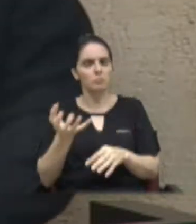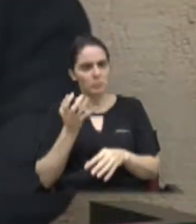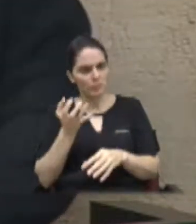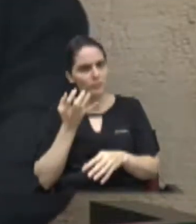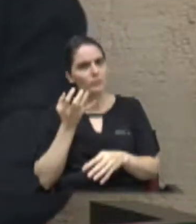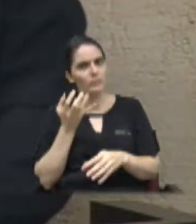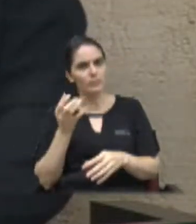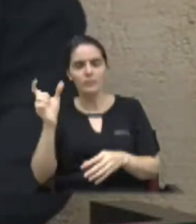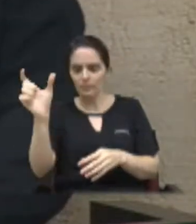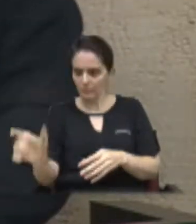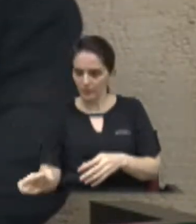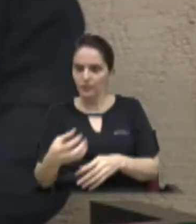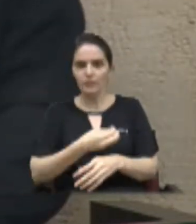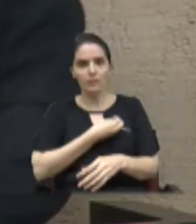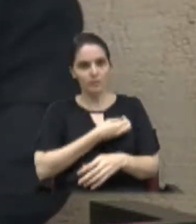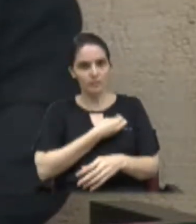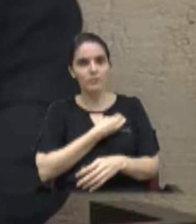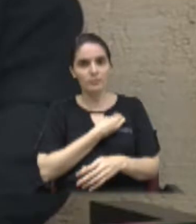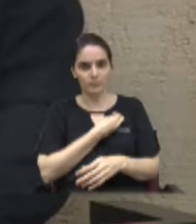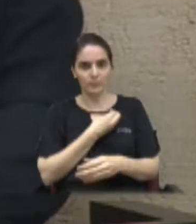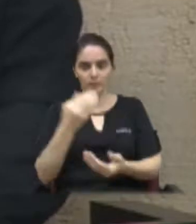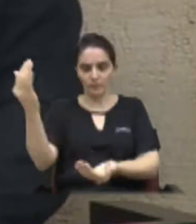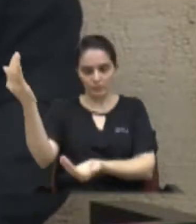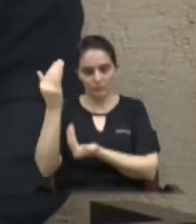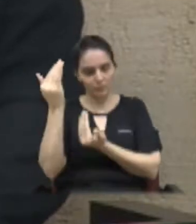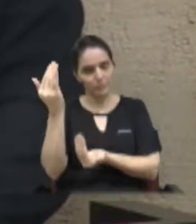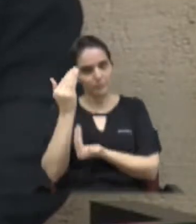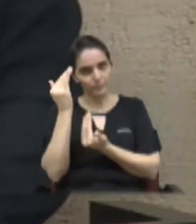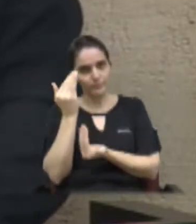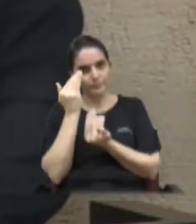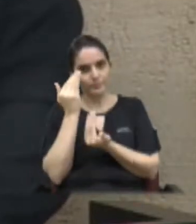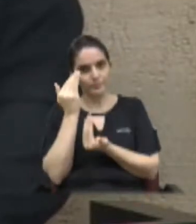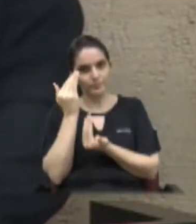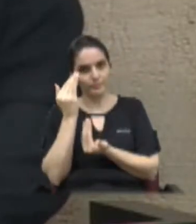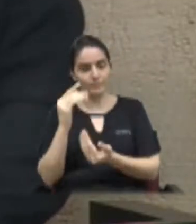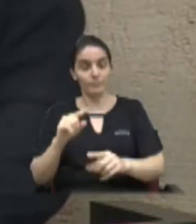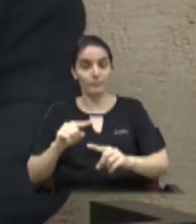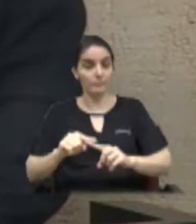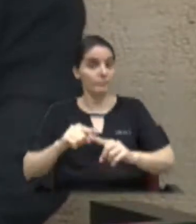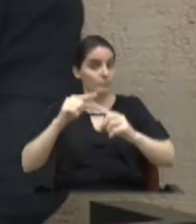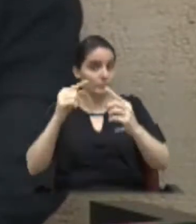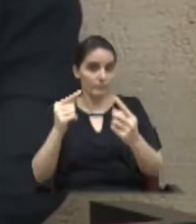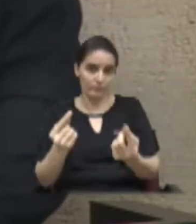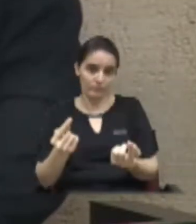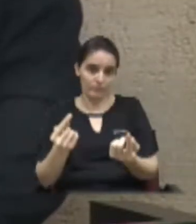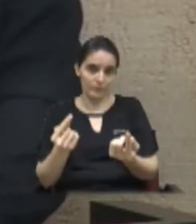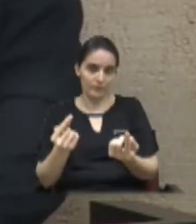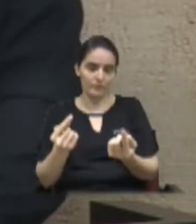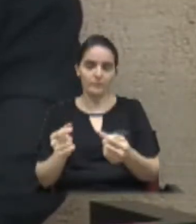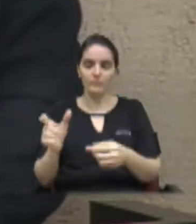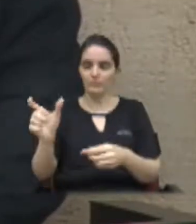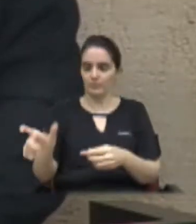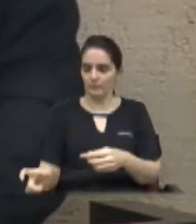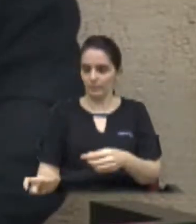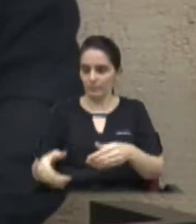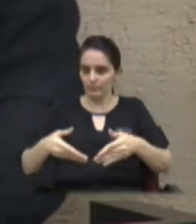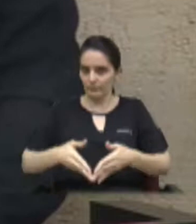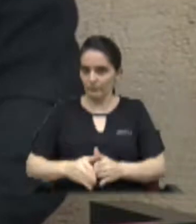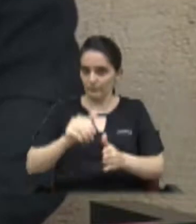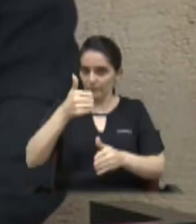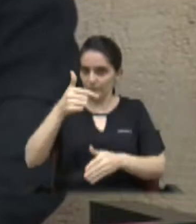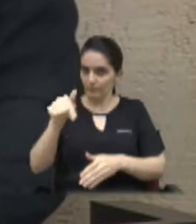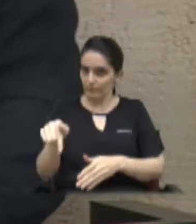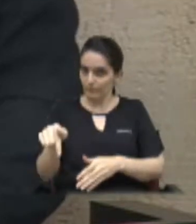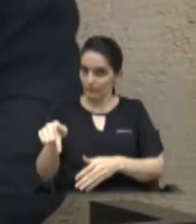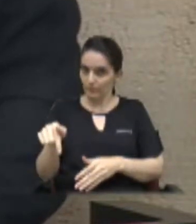esta homenagem enquanto presente no meio de nós a pessoa do Moacir. Moacir Firmino nasceu em 17 de